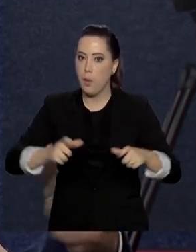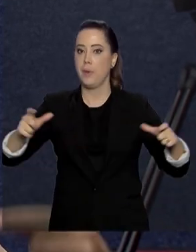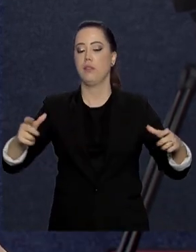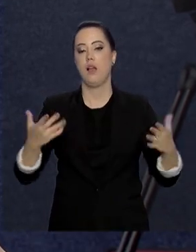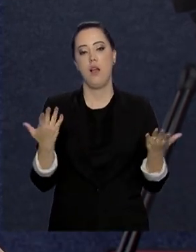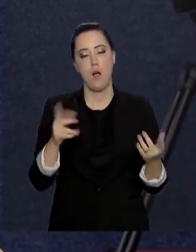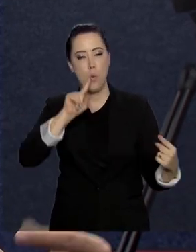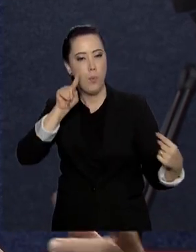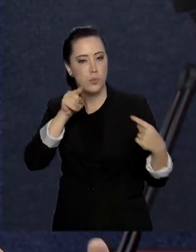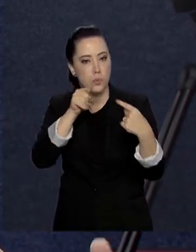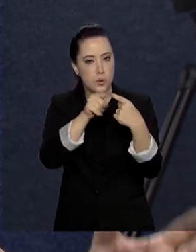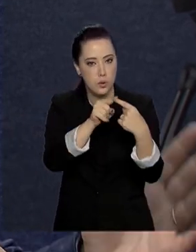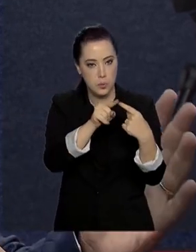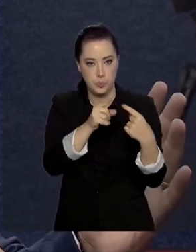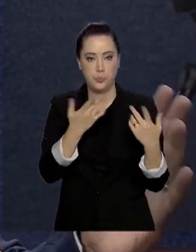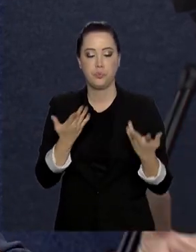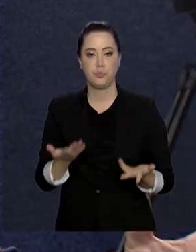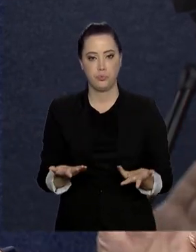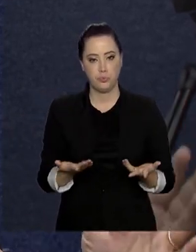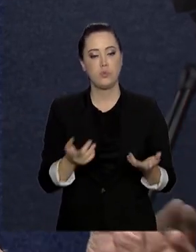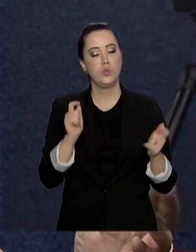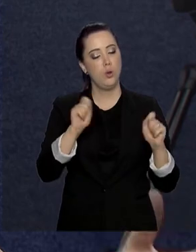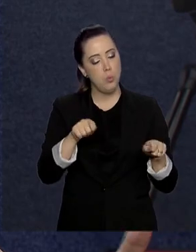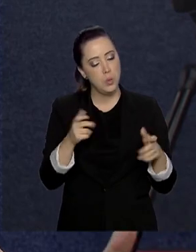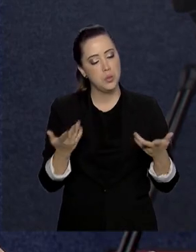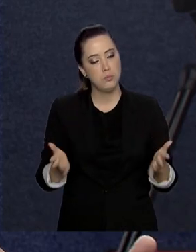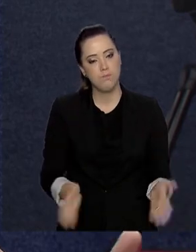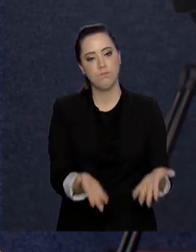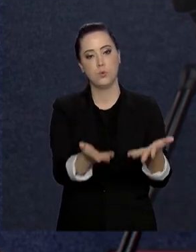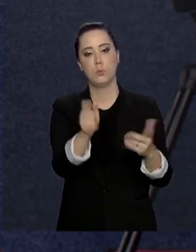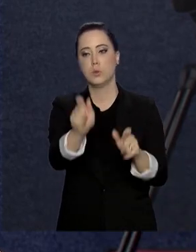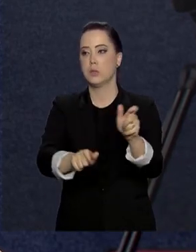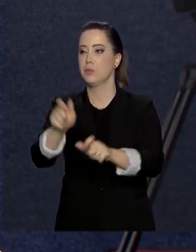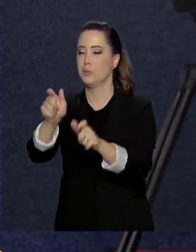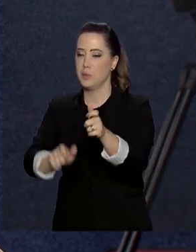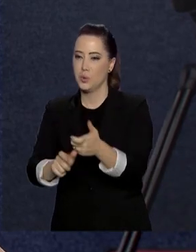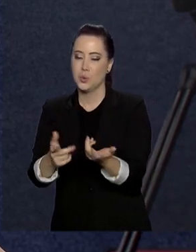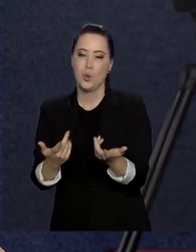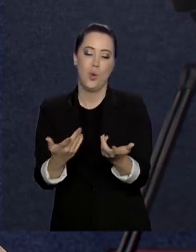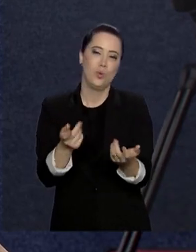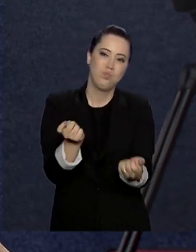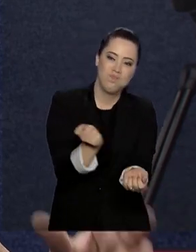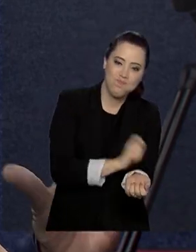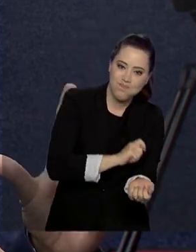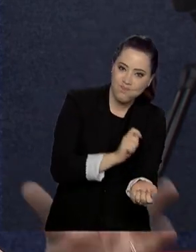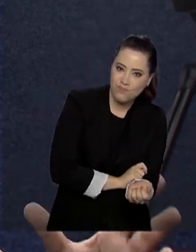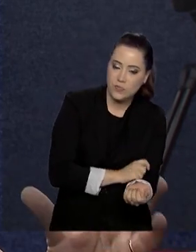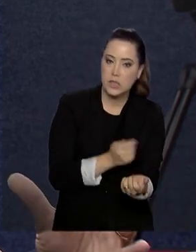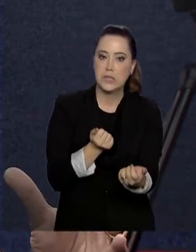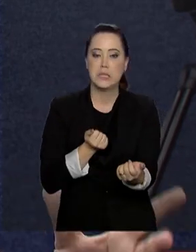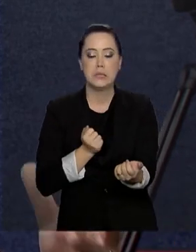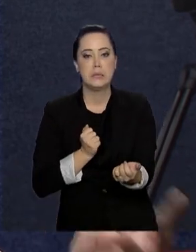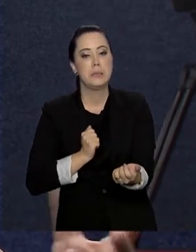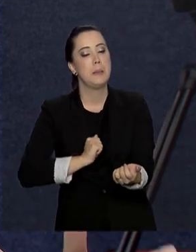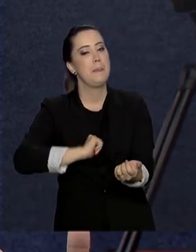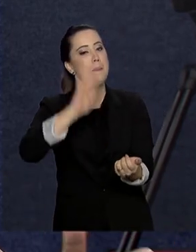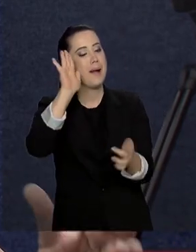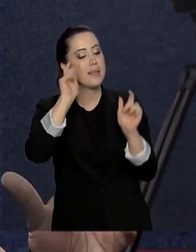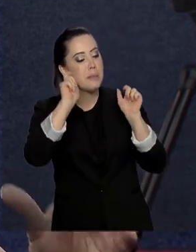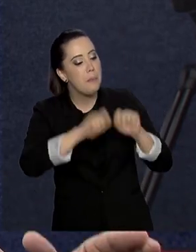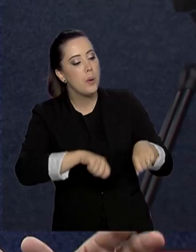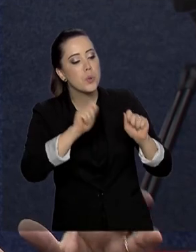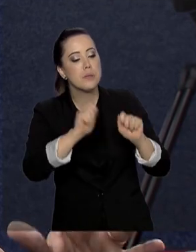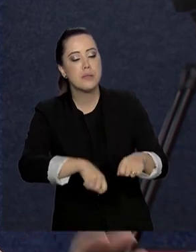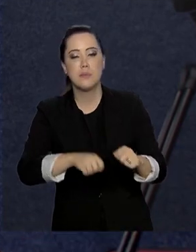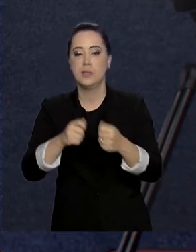Isso com o intuito de poder proporcionar para as pessoas com dependência química no Brasil mais condições